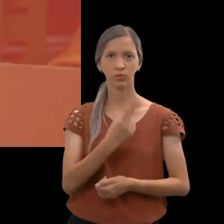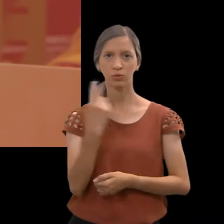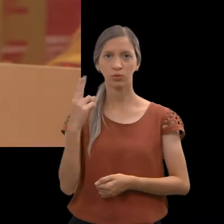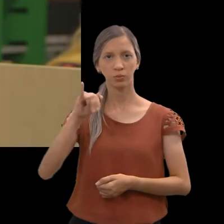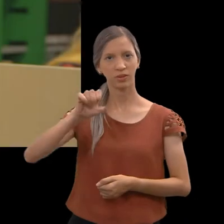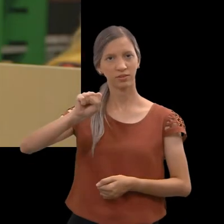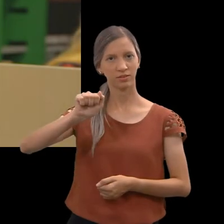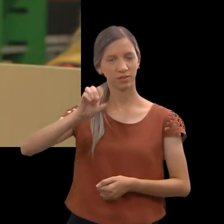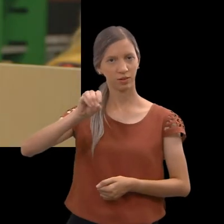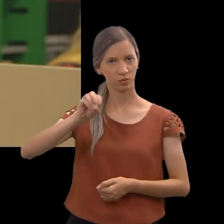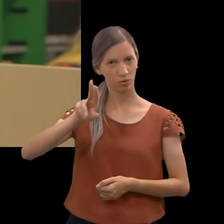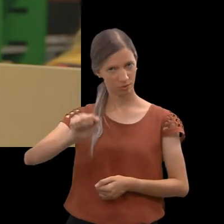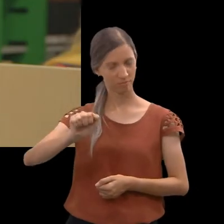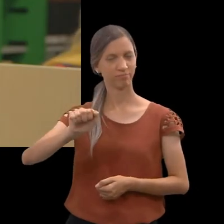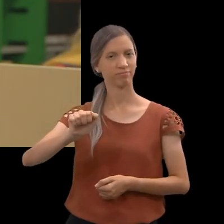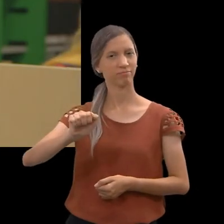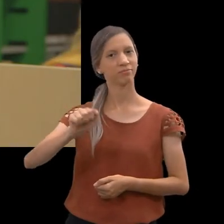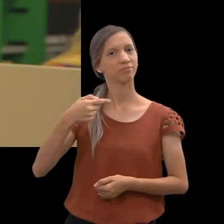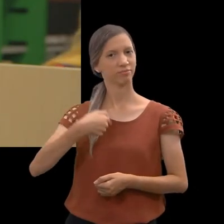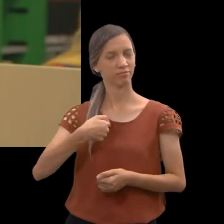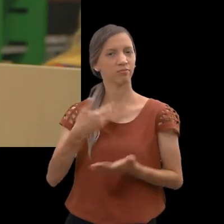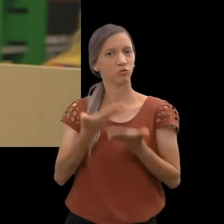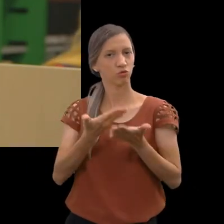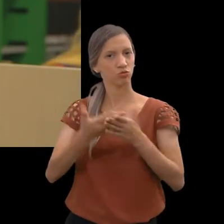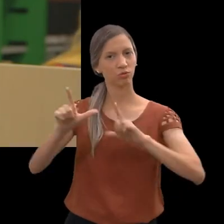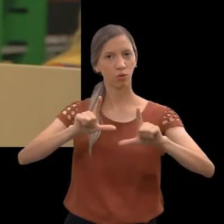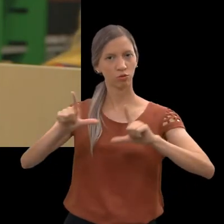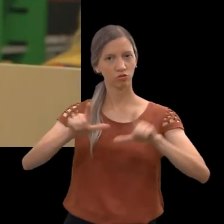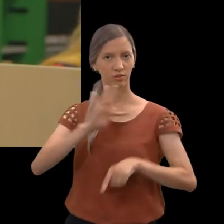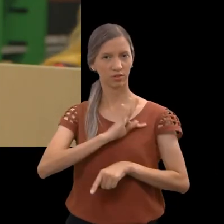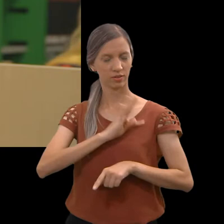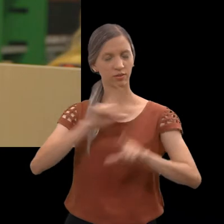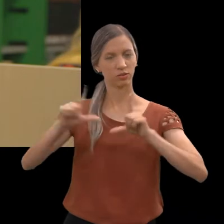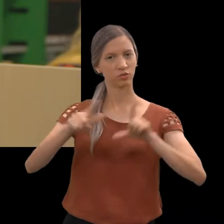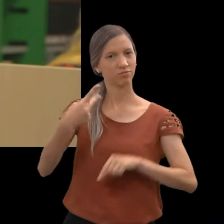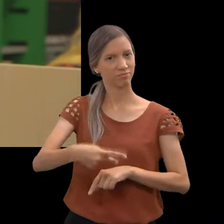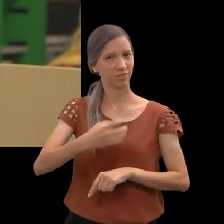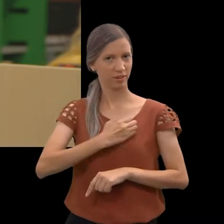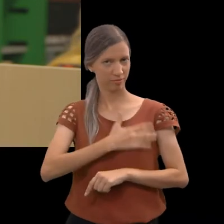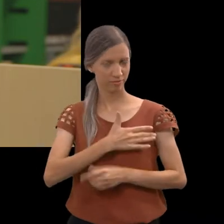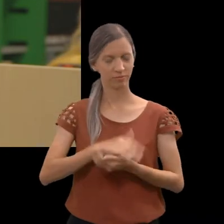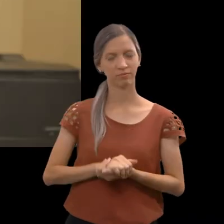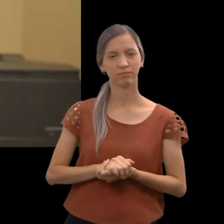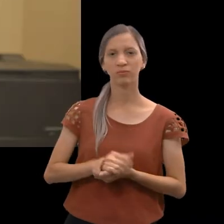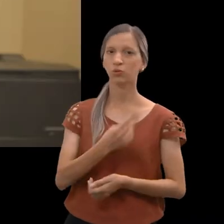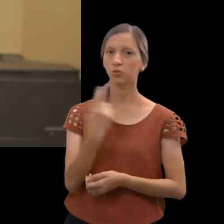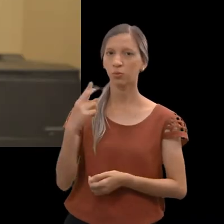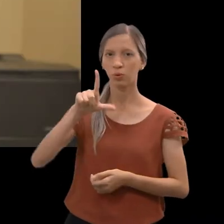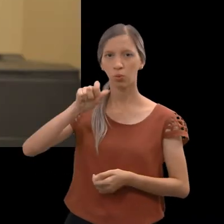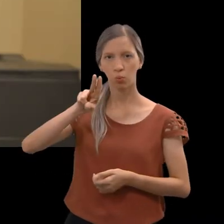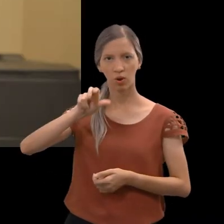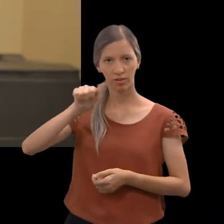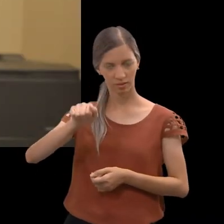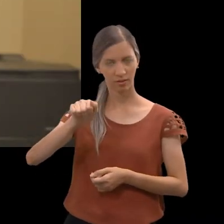Meu nome é Isadora Oliveira e eu faço logística, técnico logística aqui no IEF. Meu nome